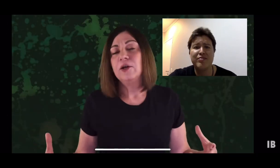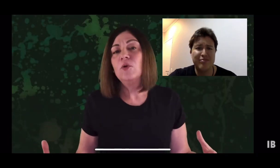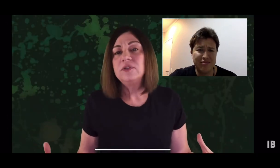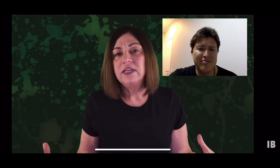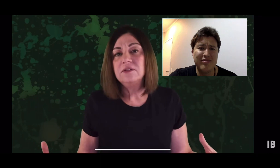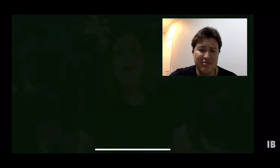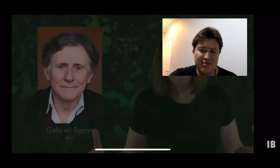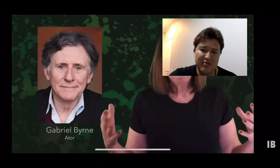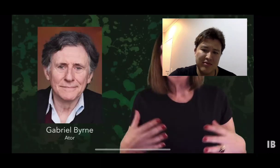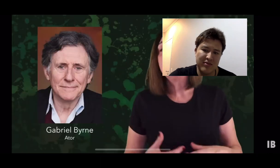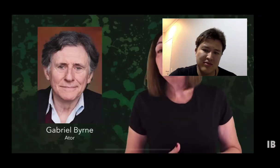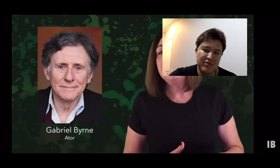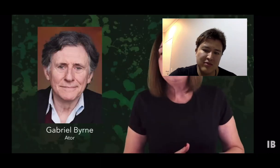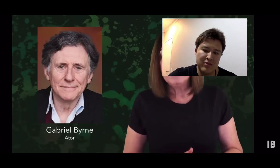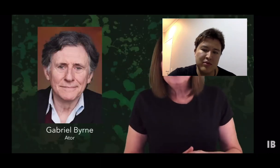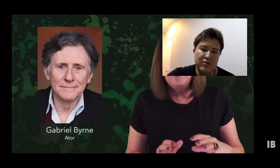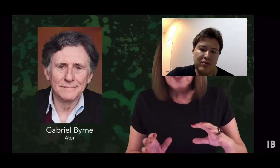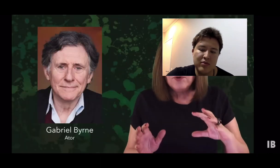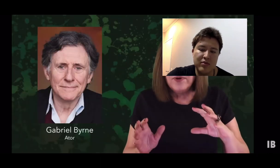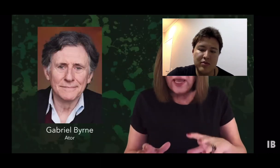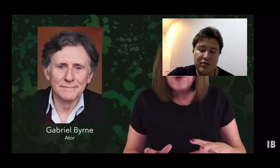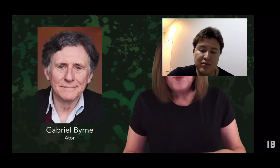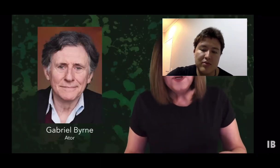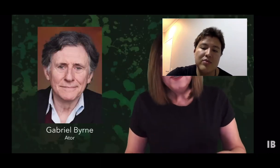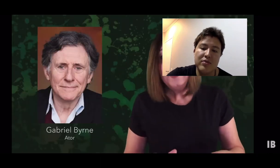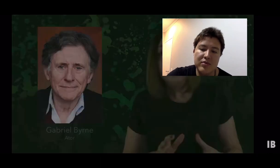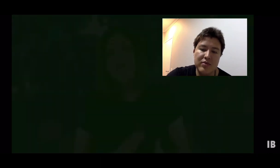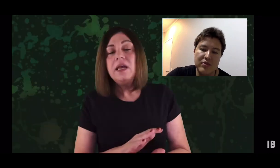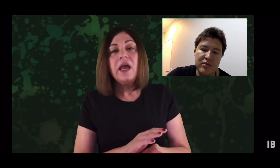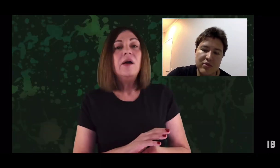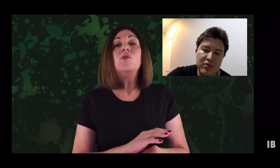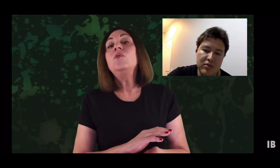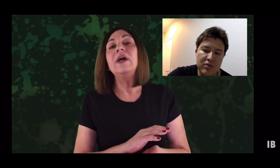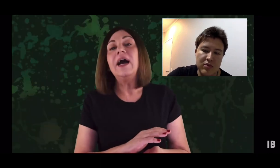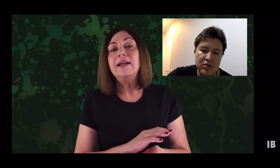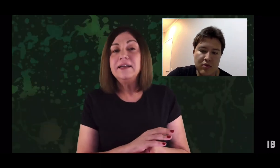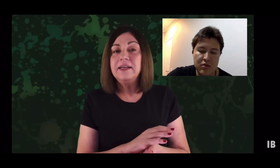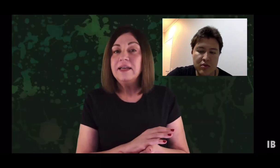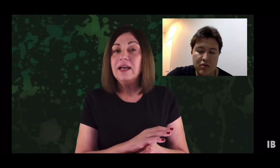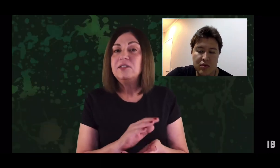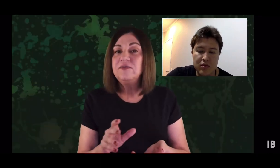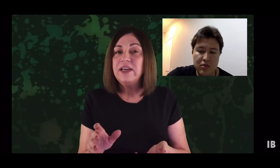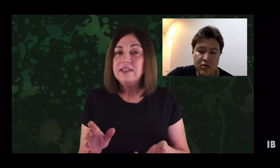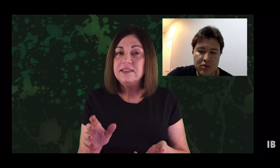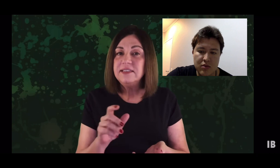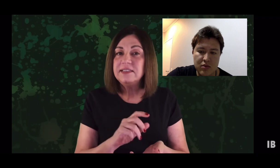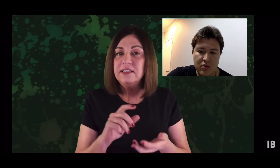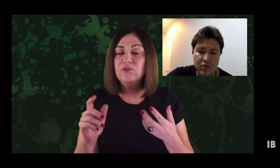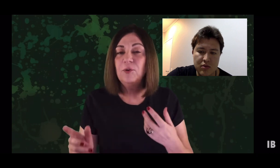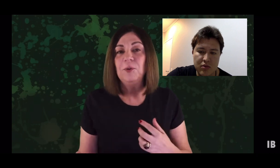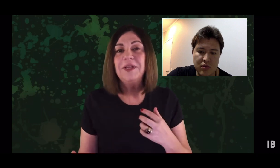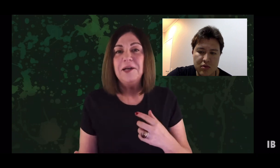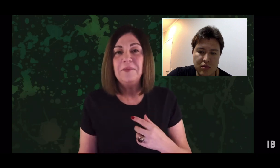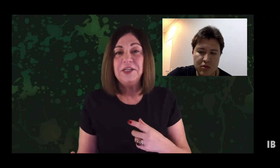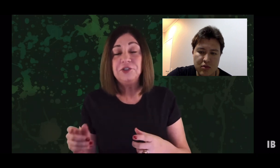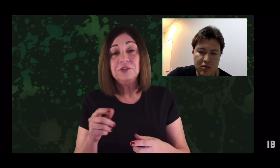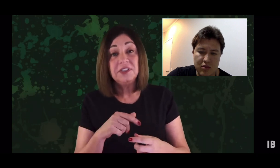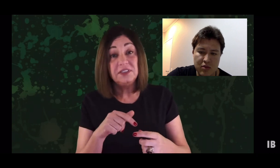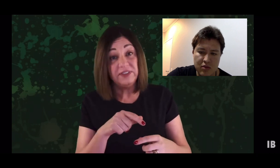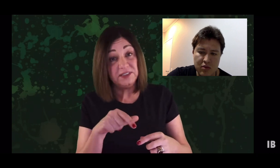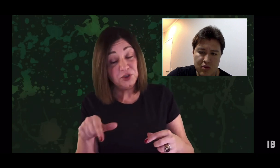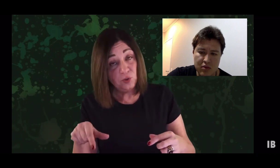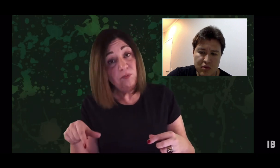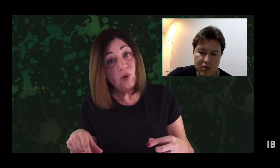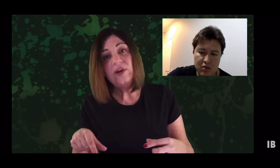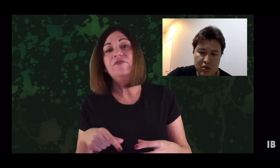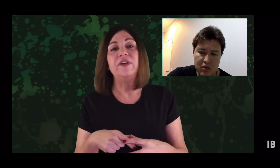dele está encontrando e é interpretado pelo Gabriel Byrne, que é um cara que, às vezes, involuntariamente, e